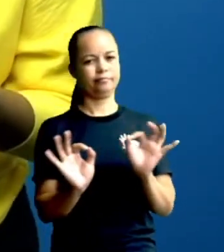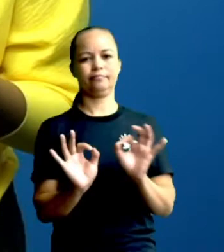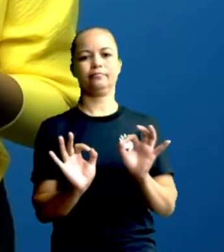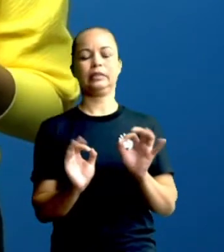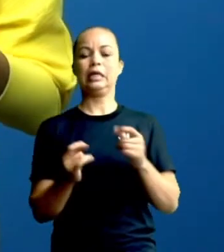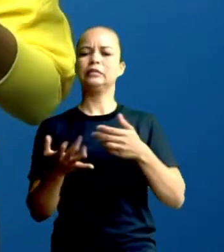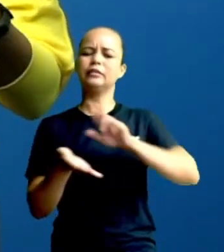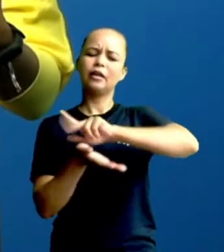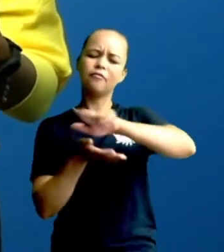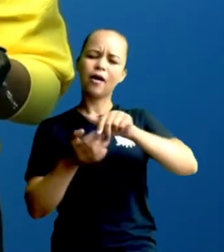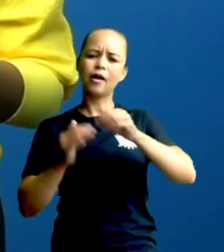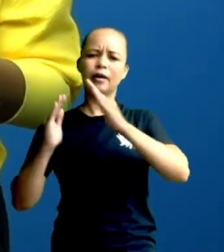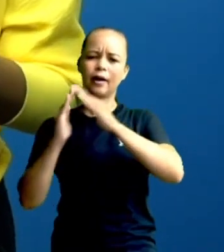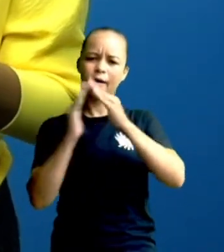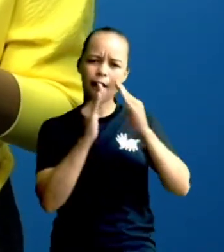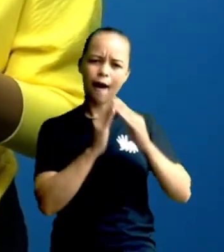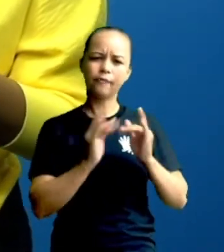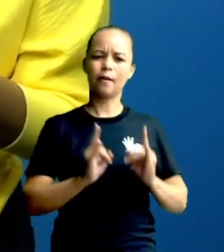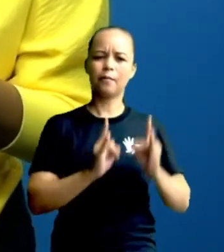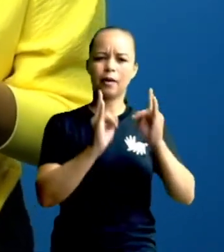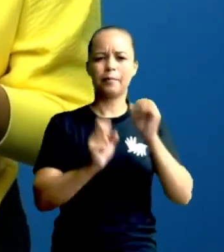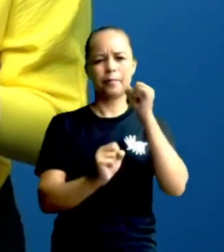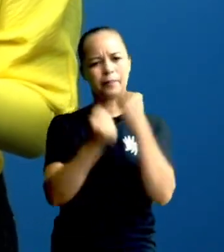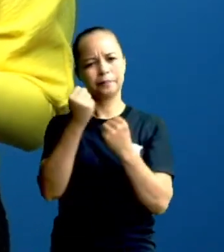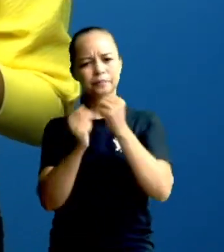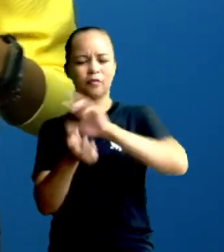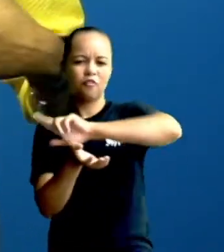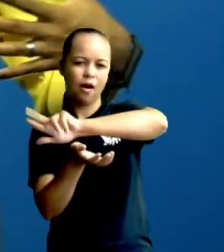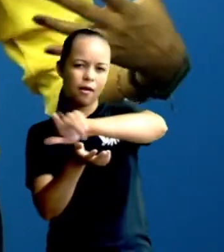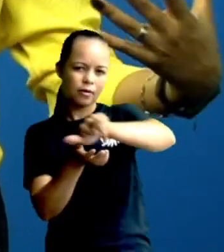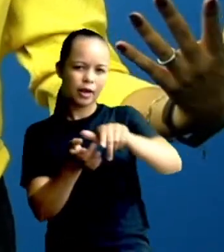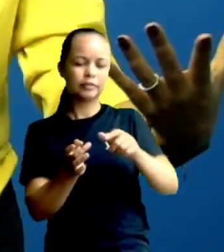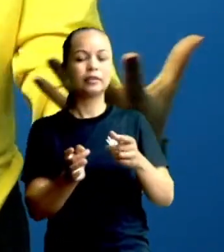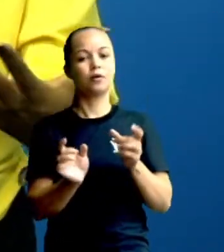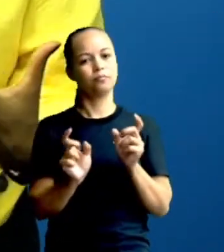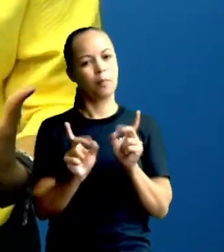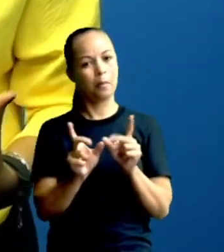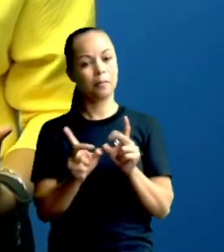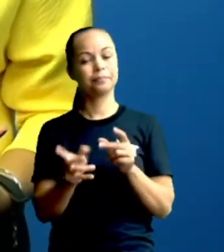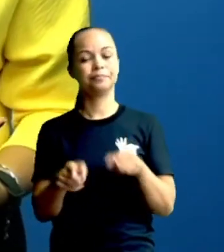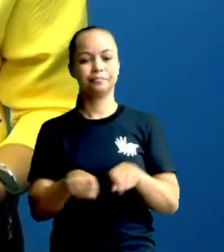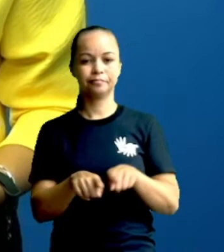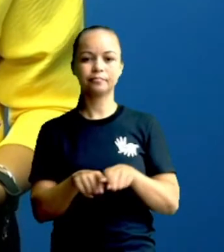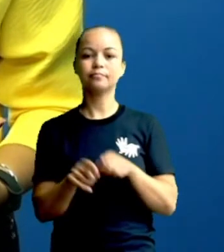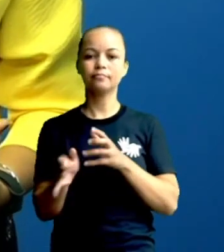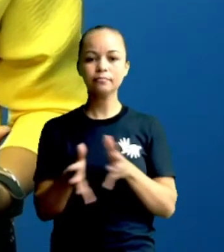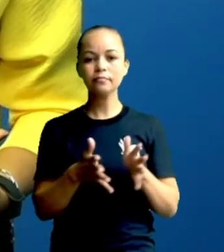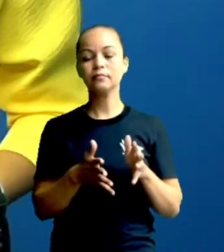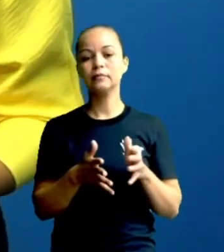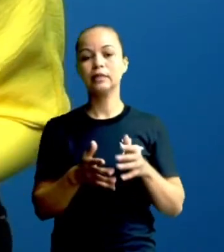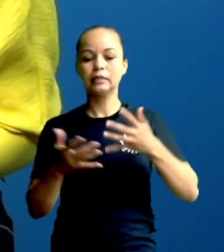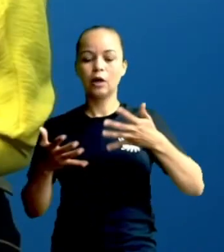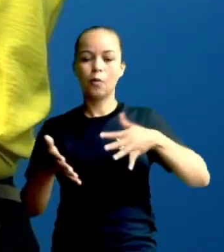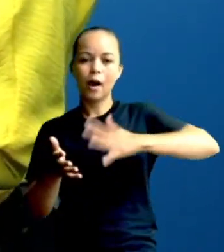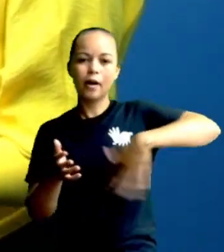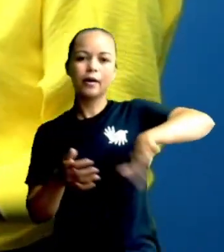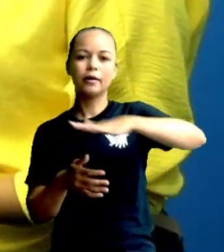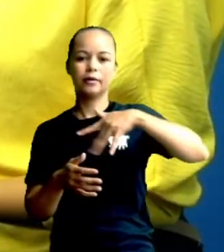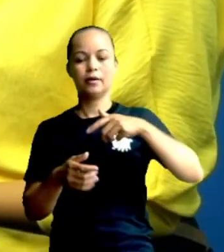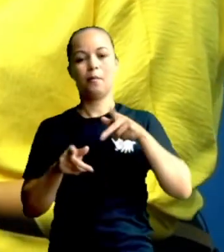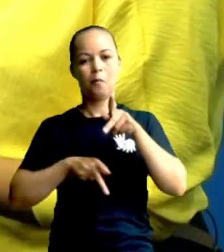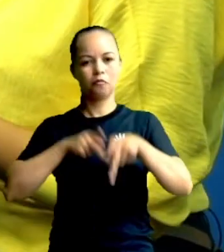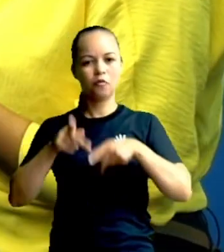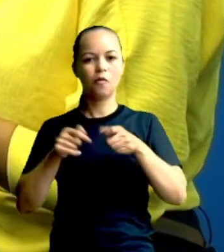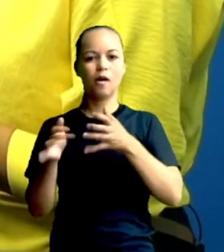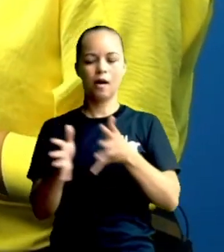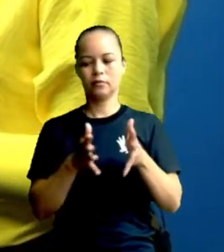residencial, enfim. A cidade é essa área densamente povoada, tá certo? E nós